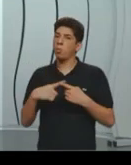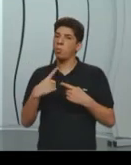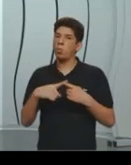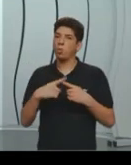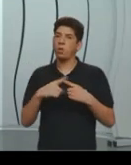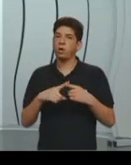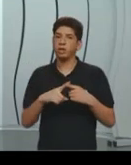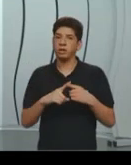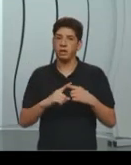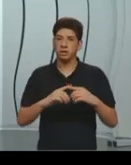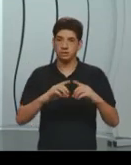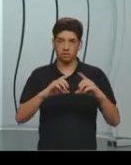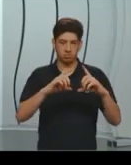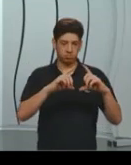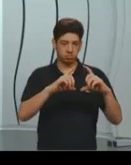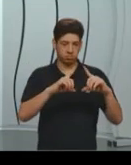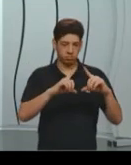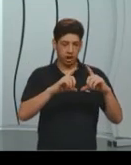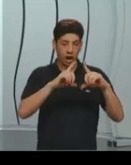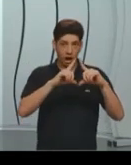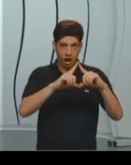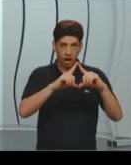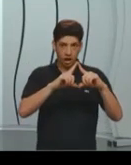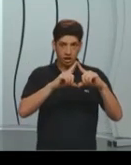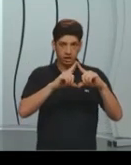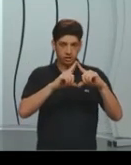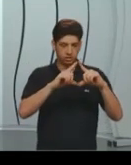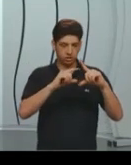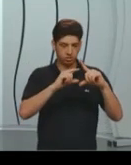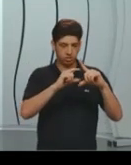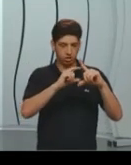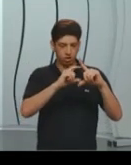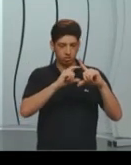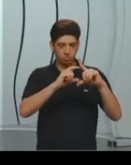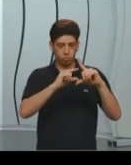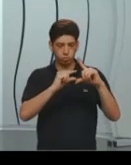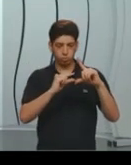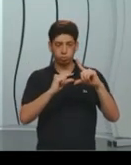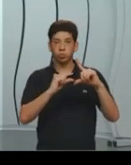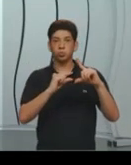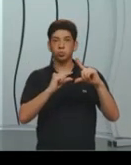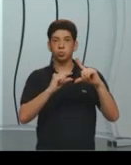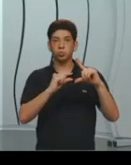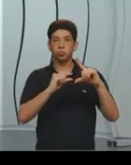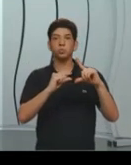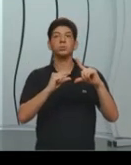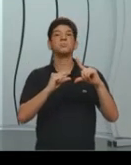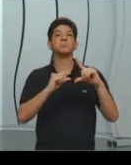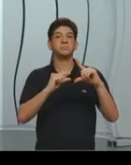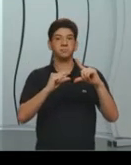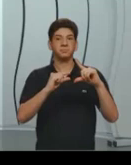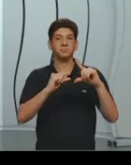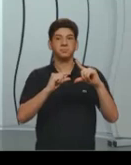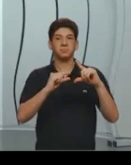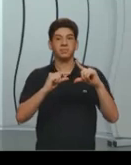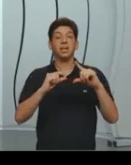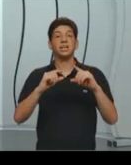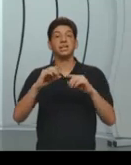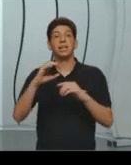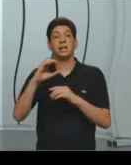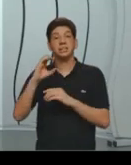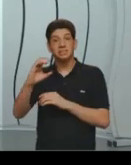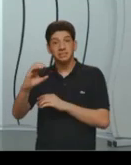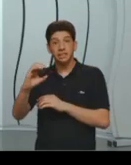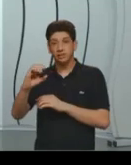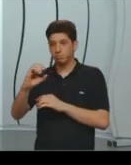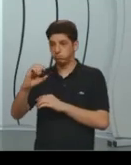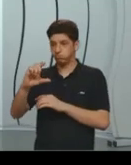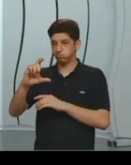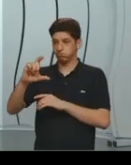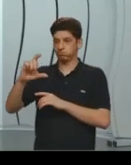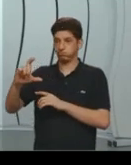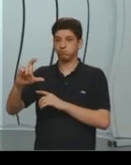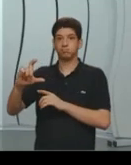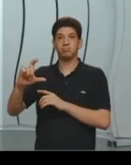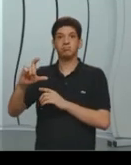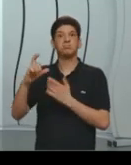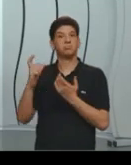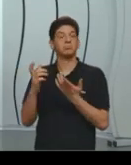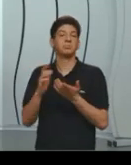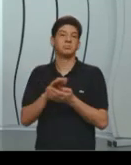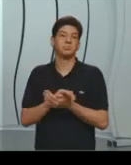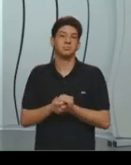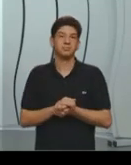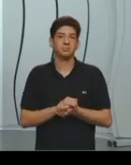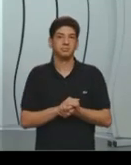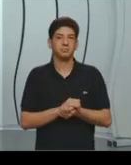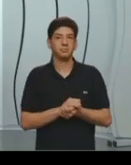parte menor que a gente chama de classe E, e aumentou o que a gente chama de classe C, e a gente foi observado, e um medo que a gente tem,